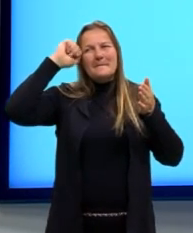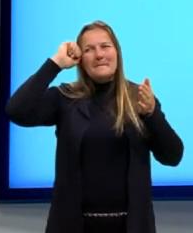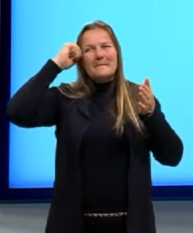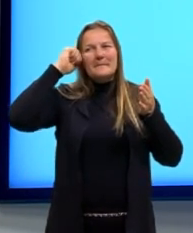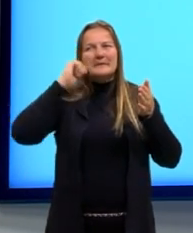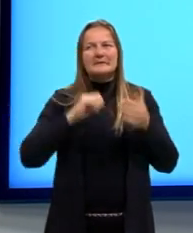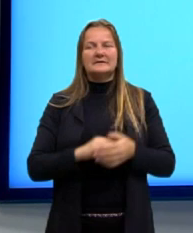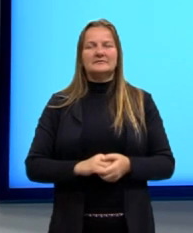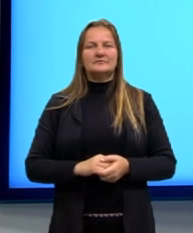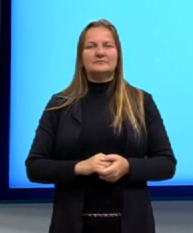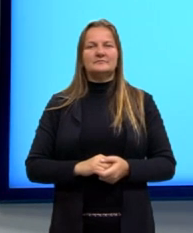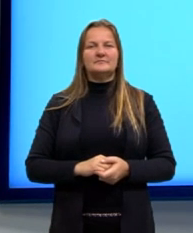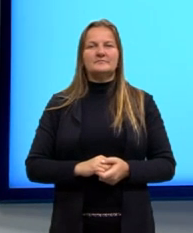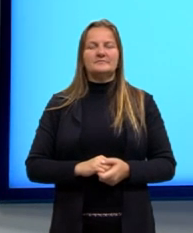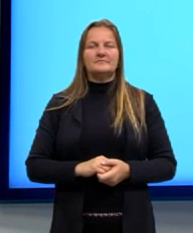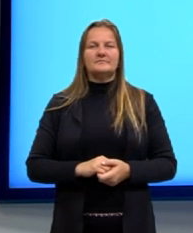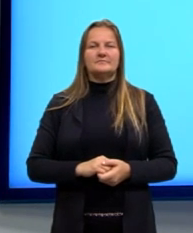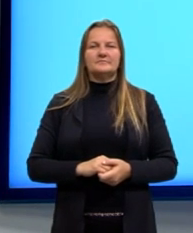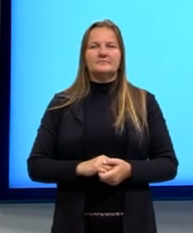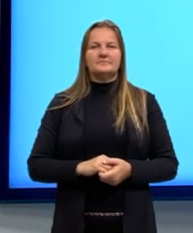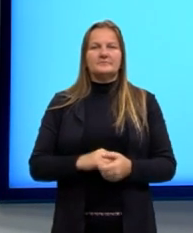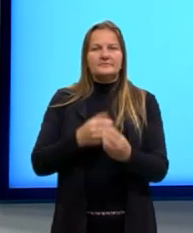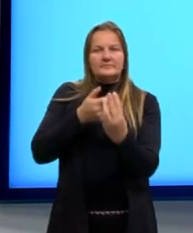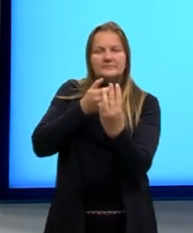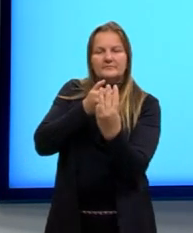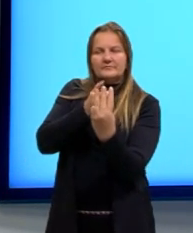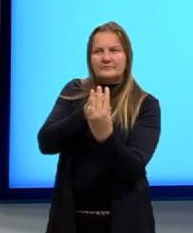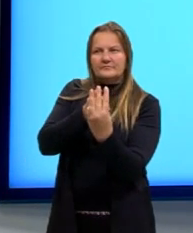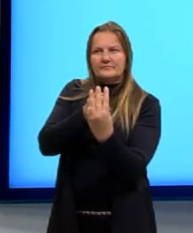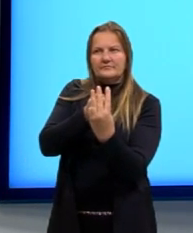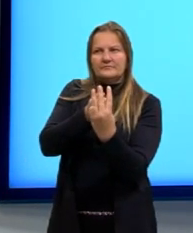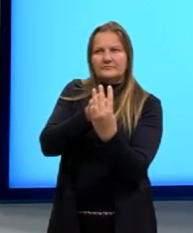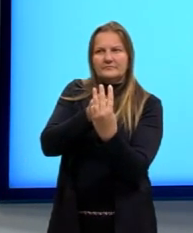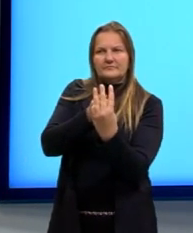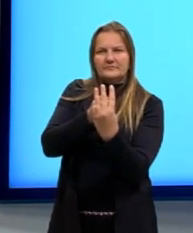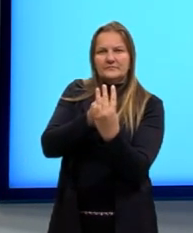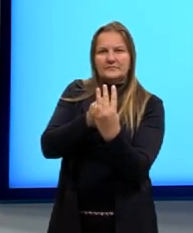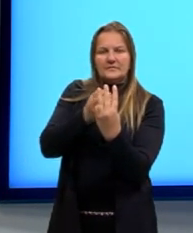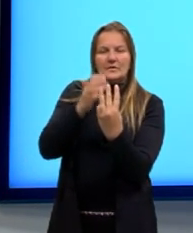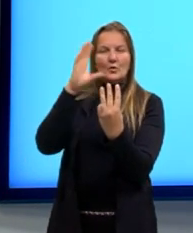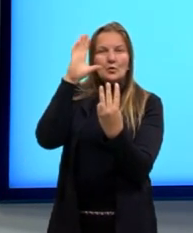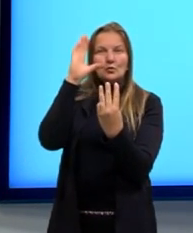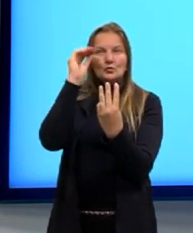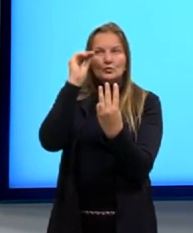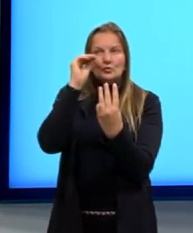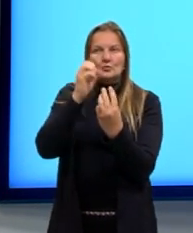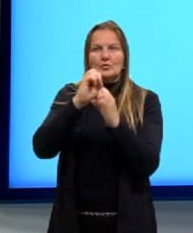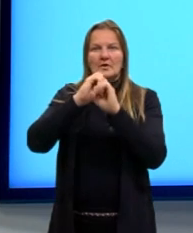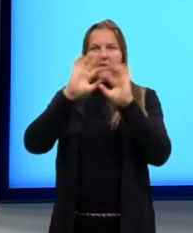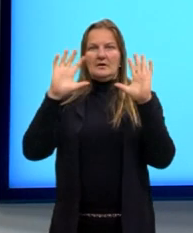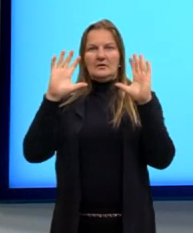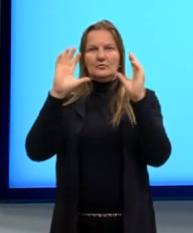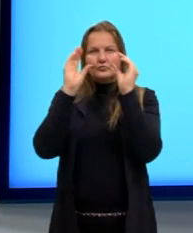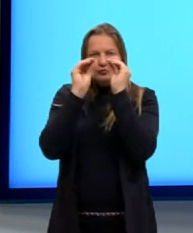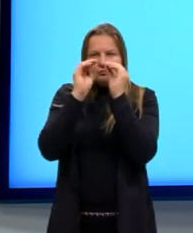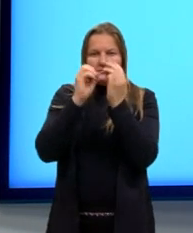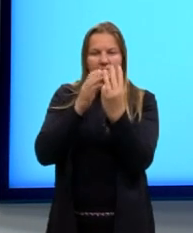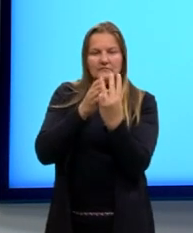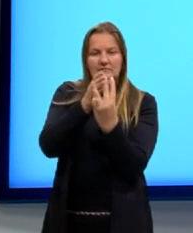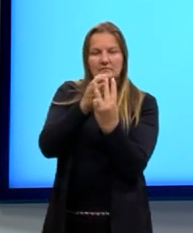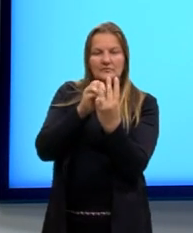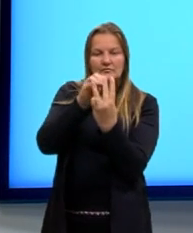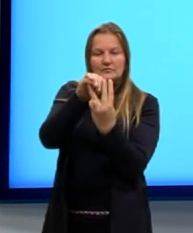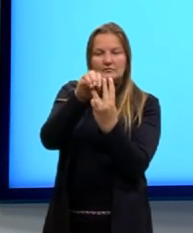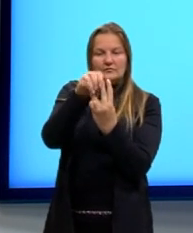São as cores, né, do laser, se ele for vermelho, se ele for verde. E esses pontos claros é onde a gente tem a